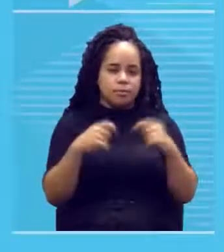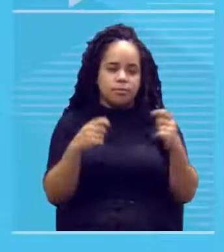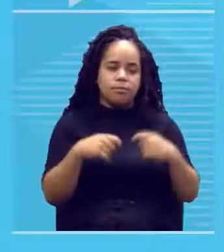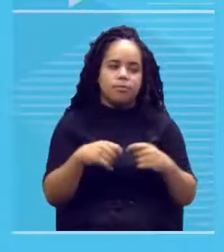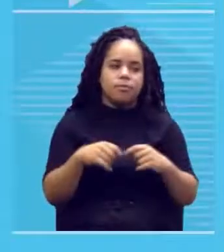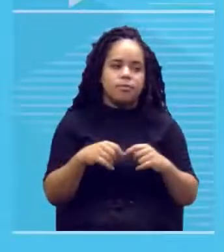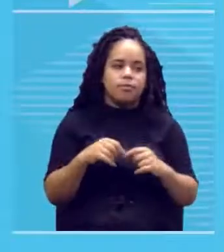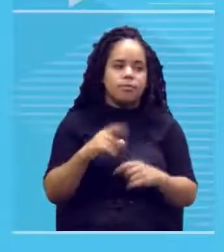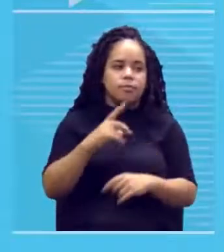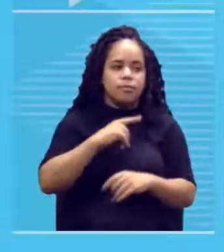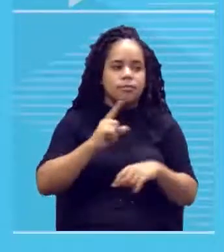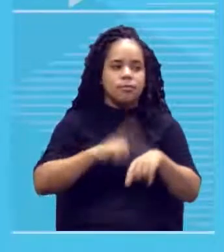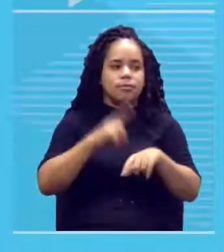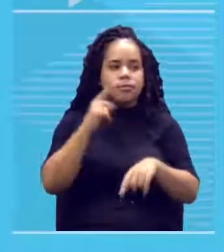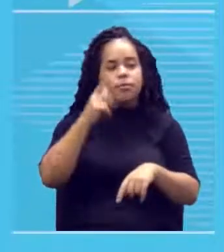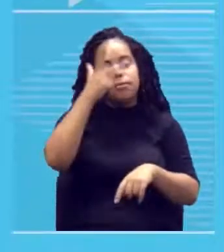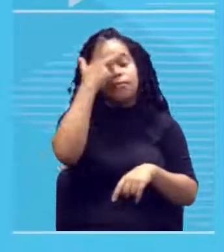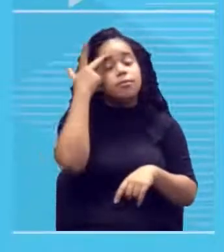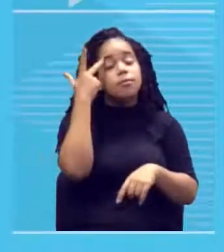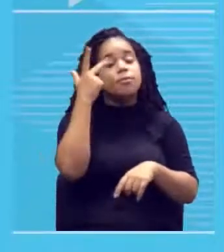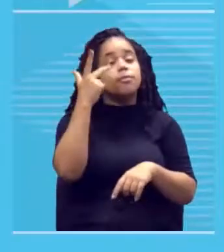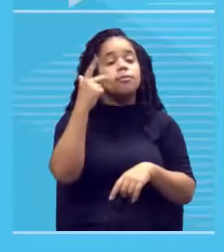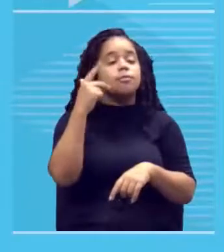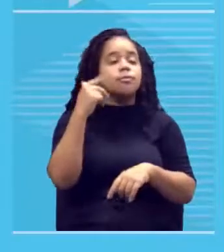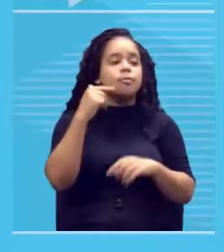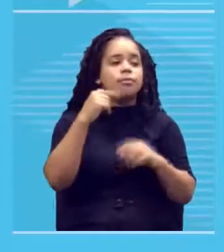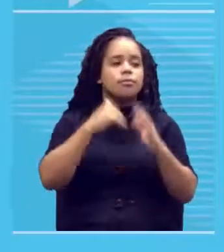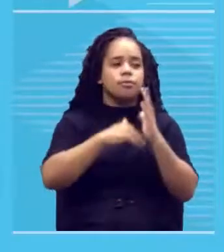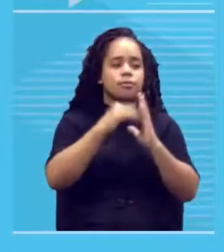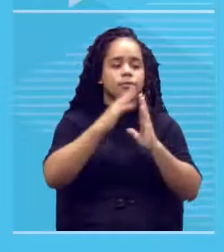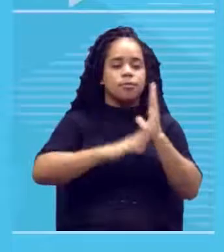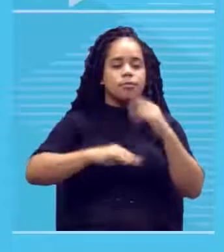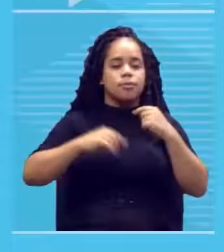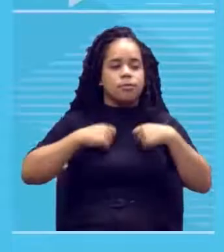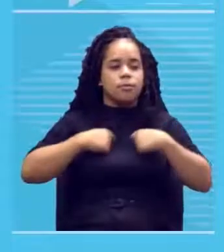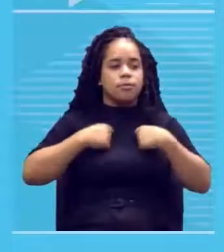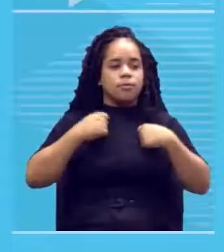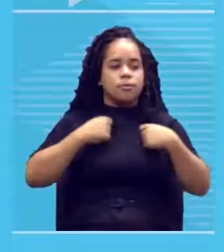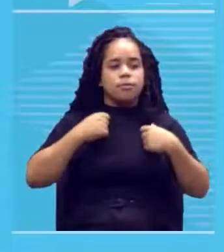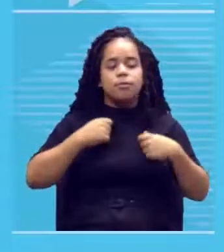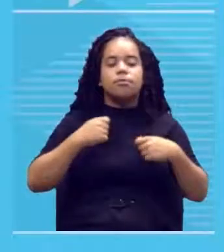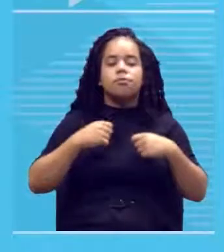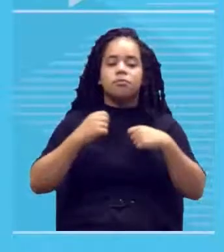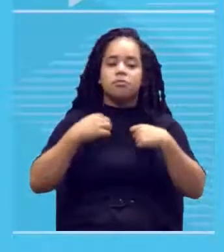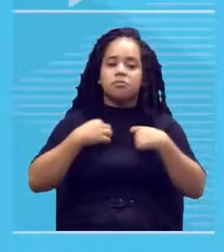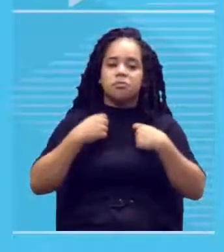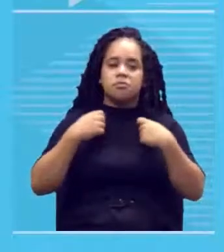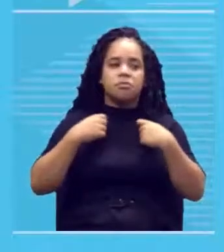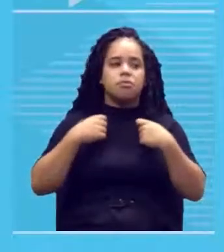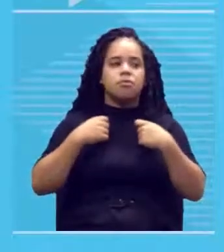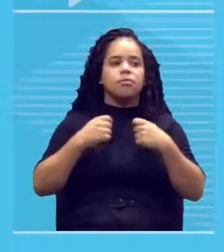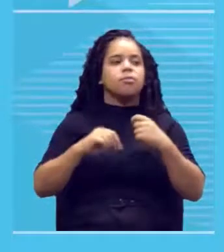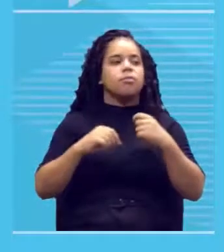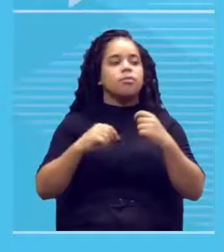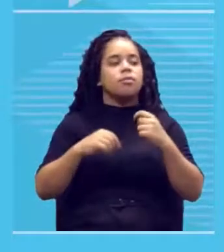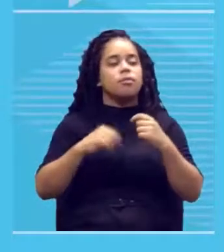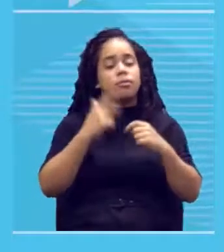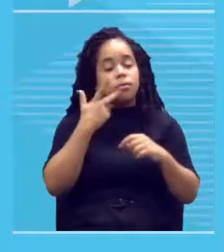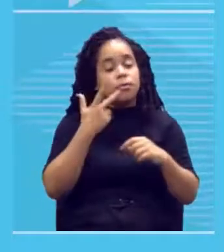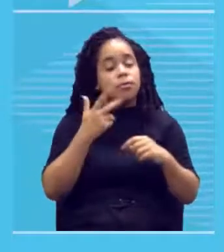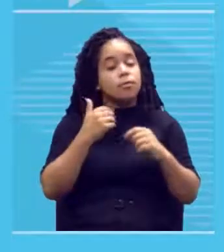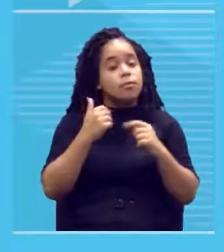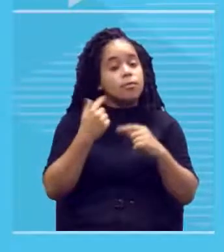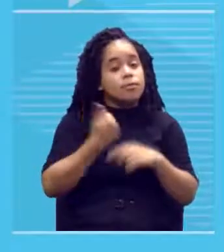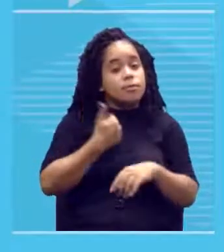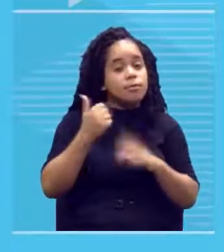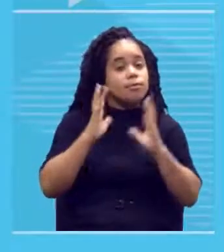Uma vez, alguém pintou alguma coisa numa camiseta e me mostrou e eu achei, ó, tá legal. Mas na primeira lavada desmanchou tudo, porque ela não usou